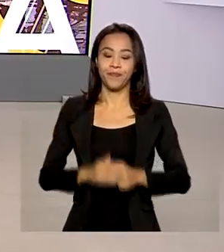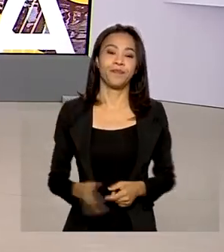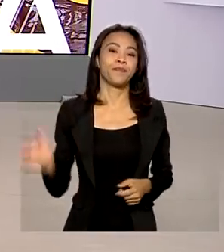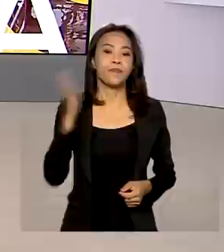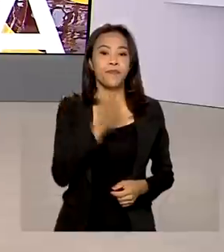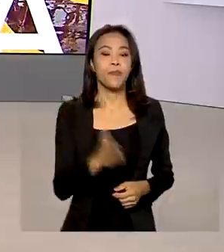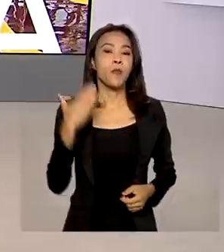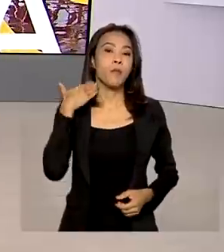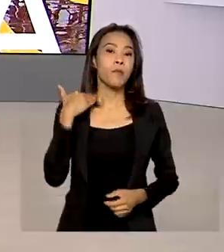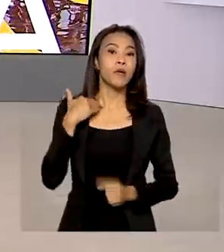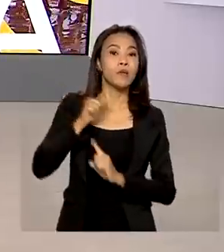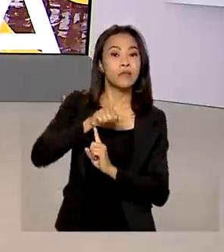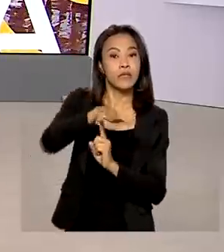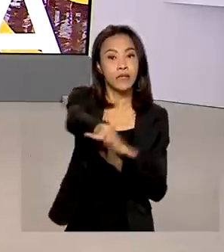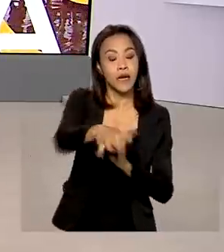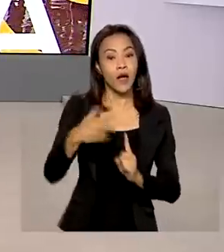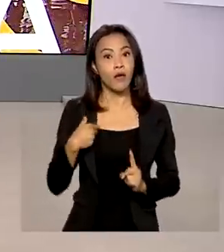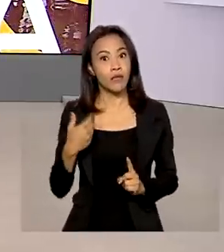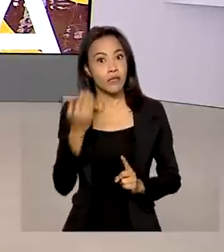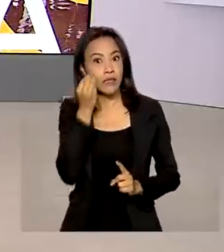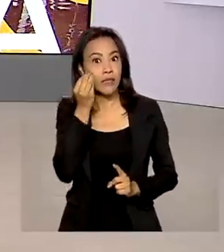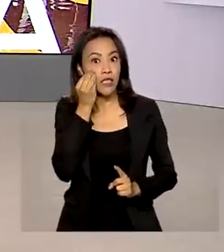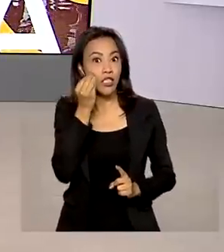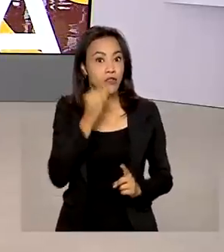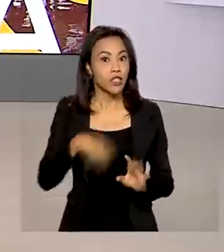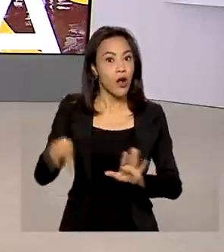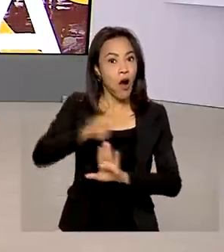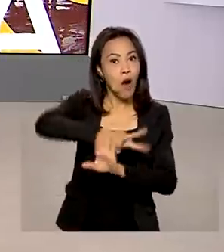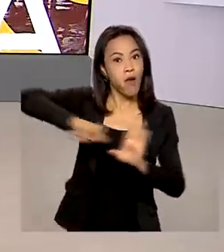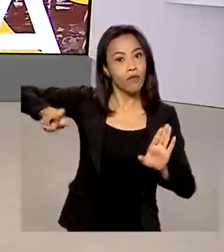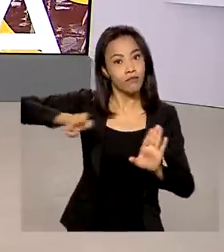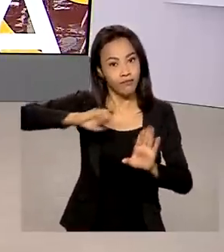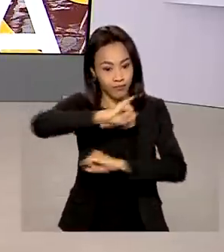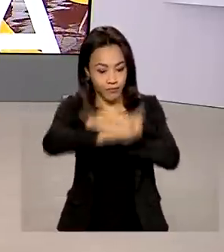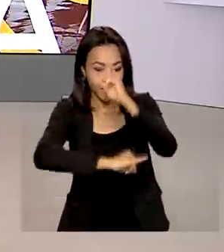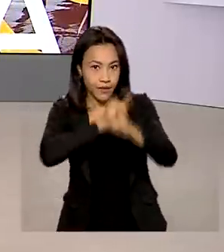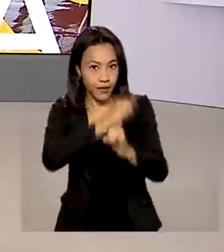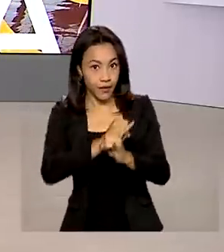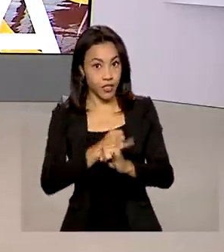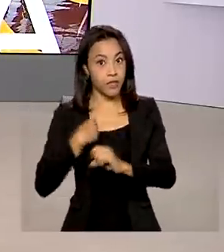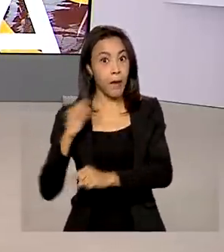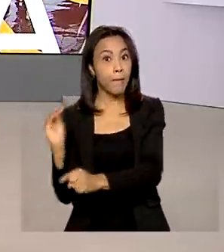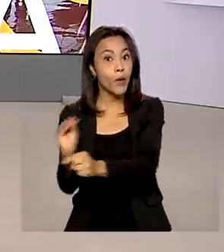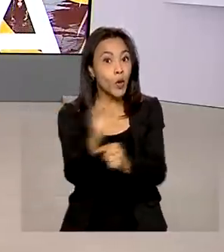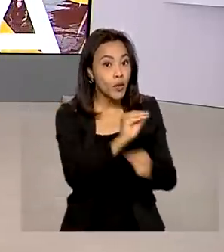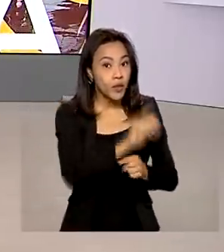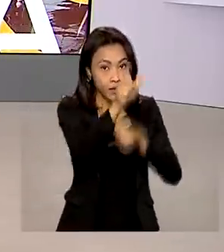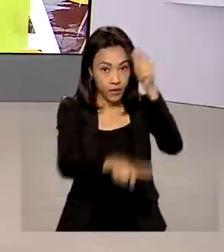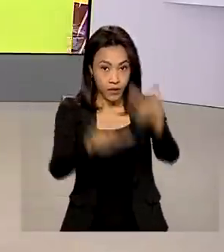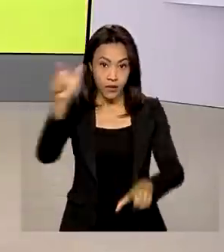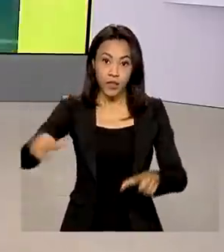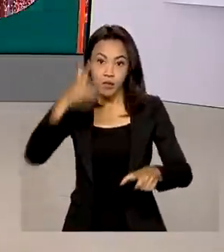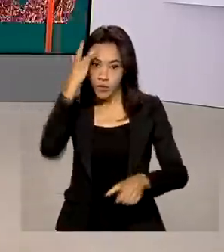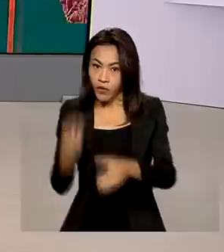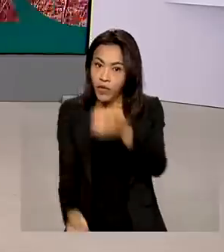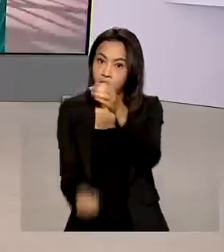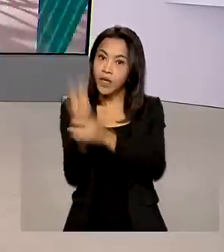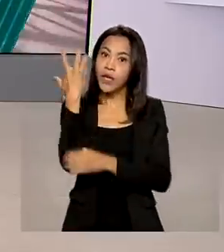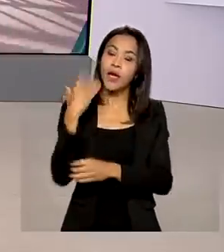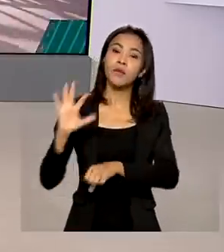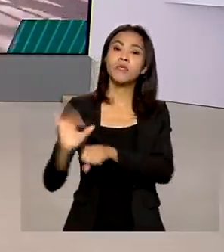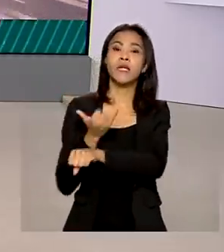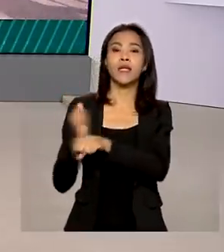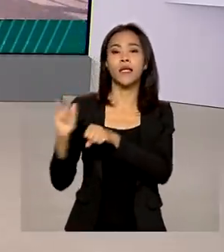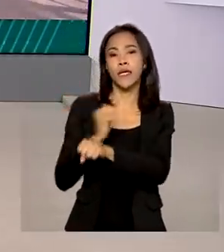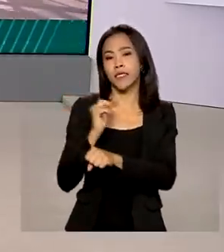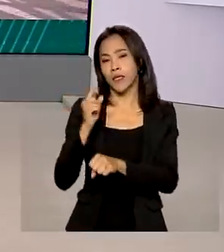alerta para tentativas de golpes financeiros pela internet. E para proteger os usuários, foi criada uma ferramenta que permite descobrir